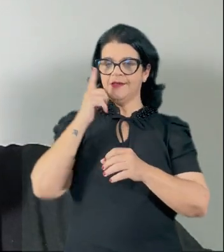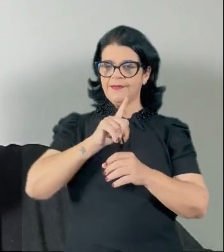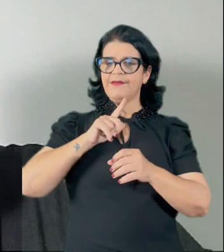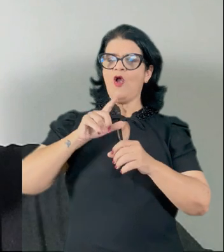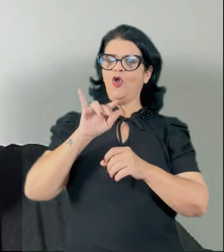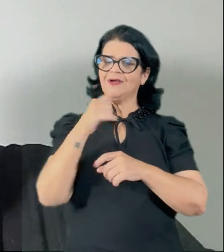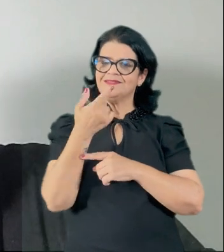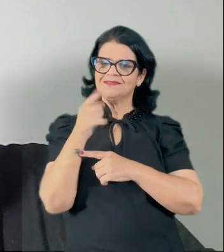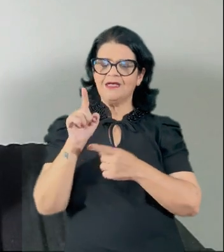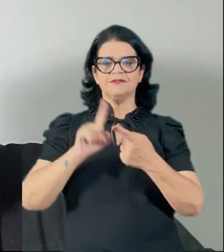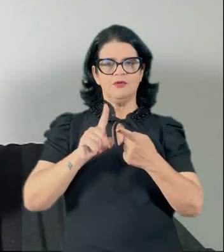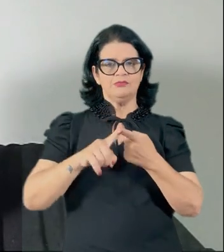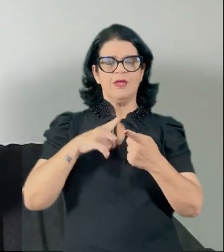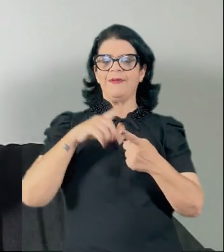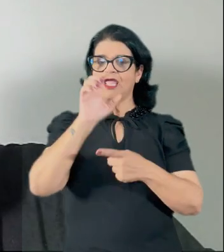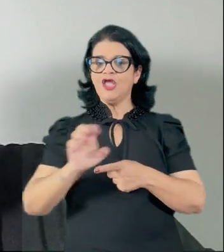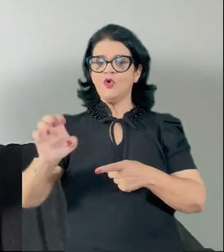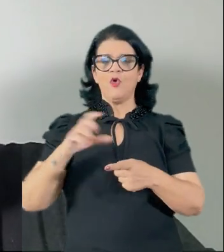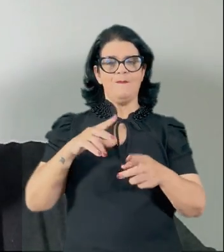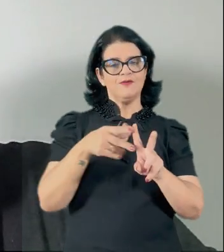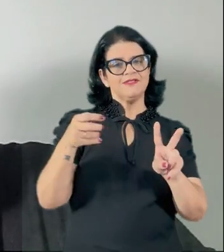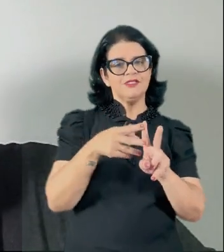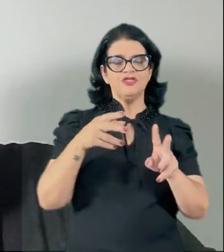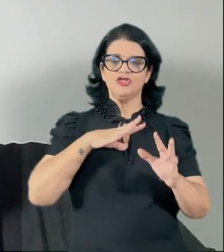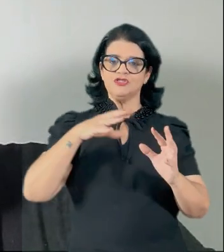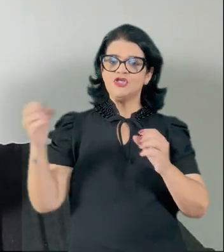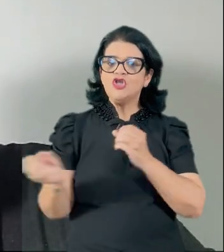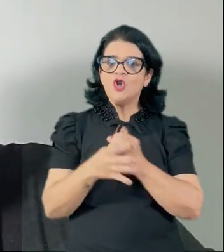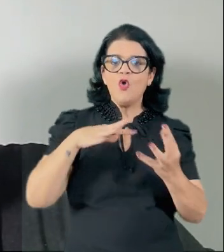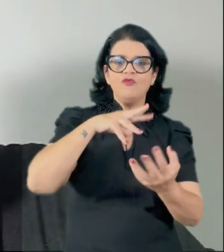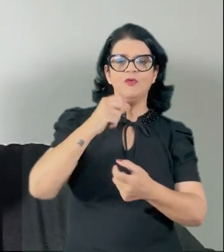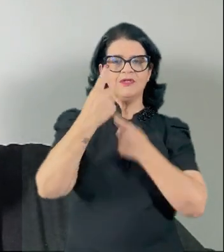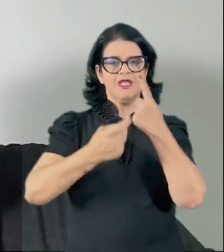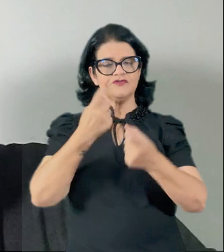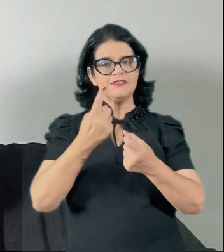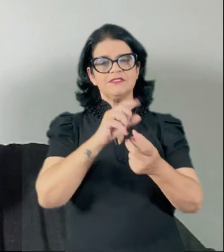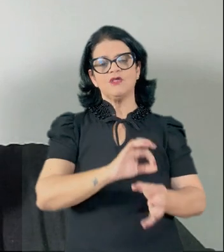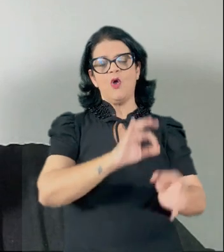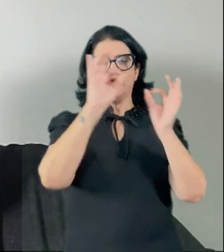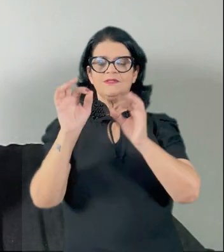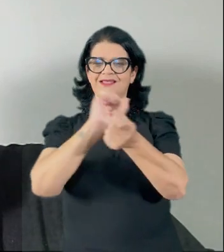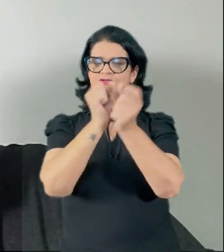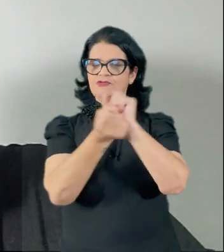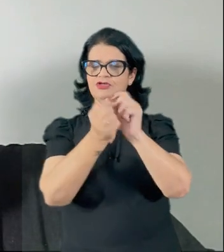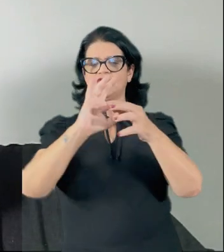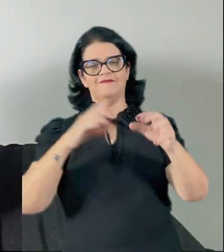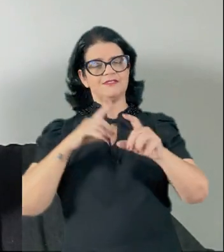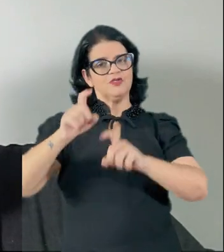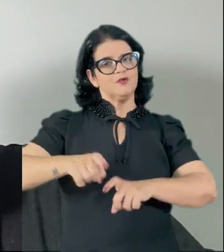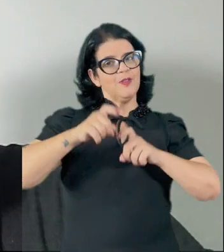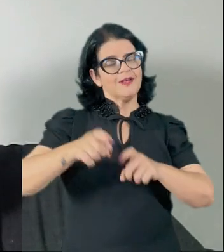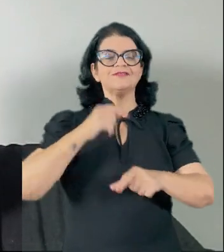processo de colonização, ao catastrófico encontro entre europeus e indígenas no Novo Mundo e, por vezes, ao processo de